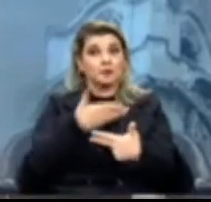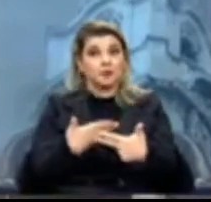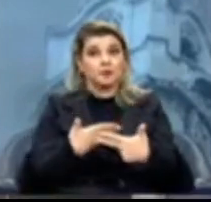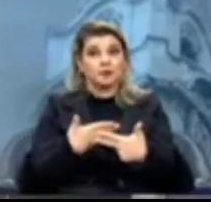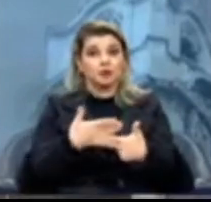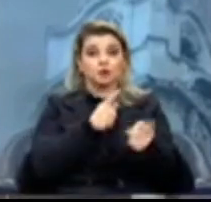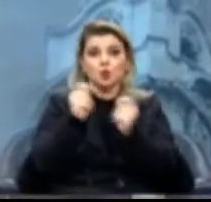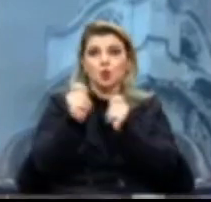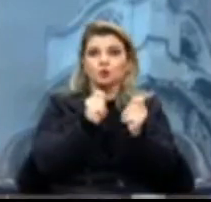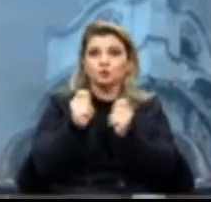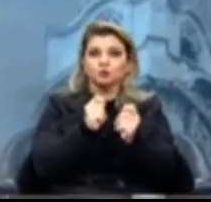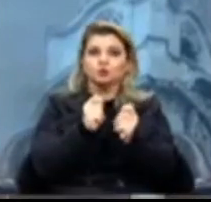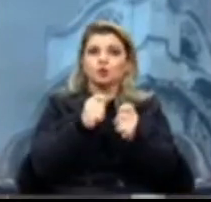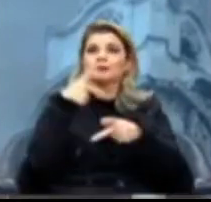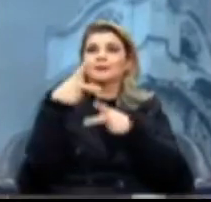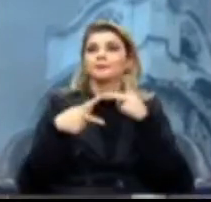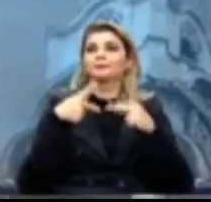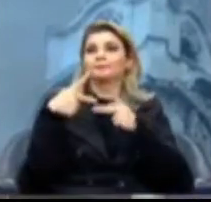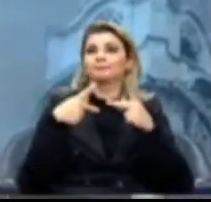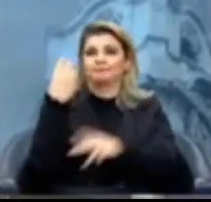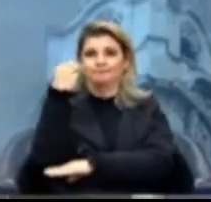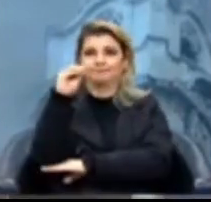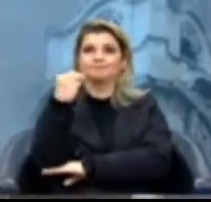controle da população de Porto Alegre.